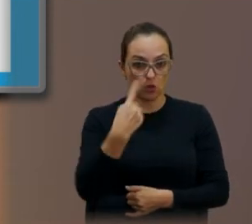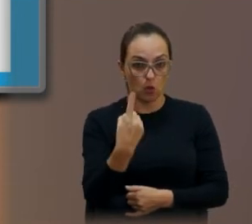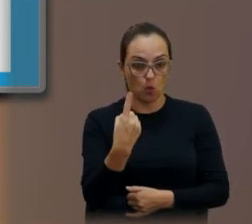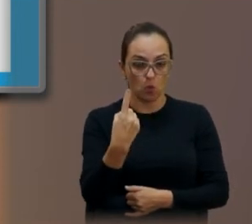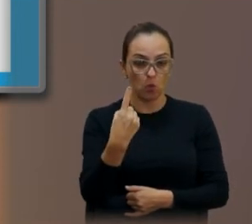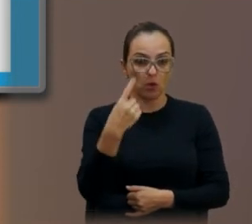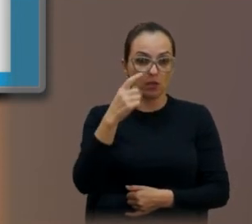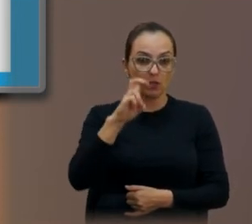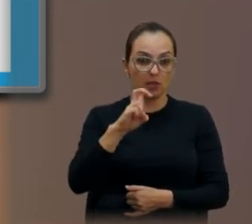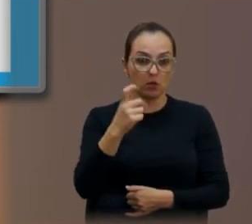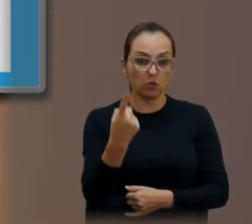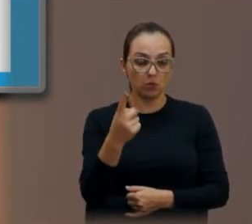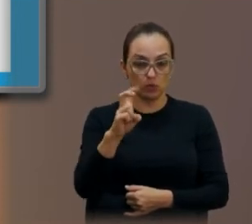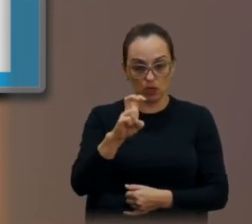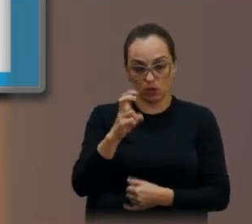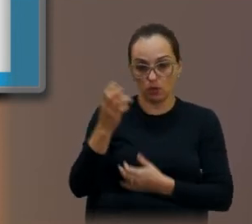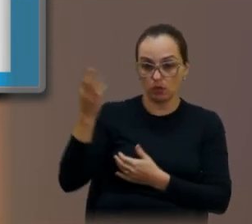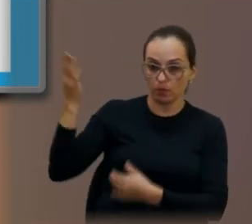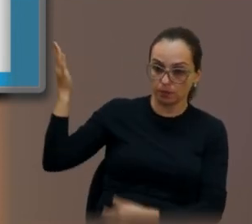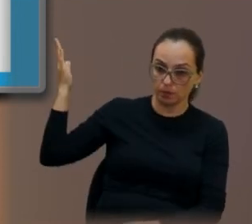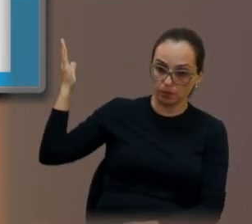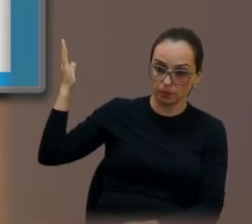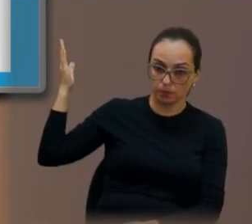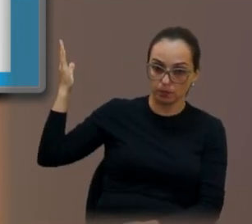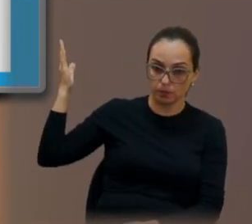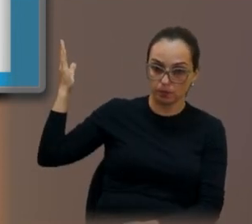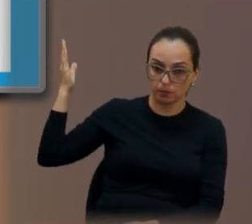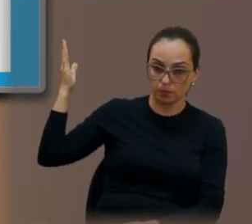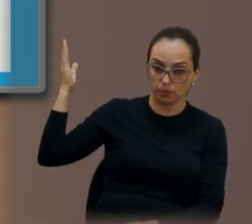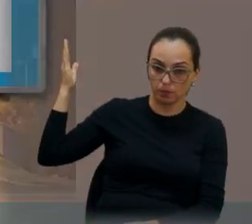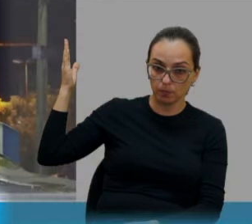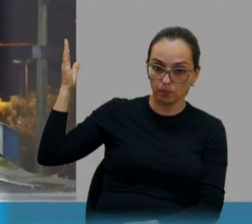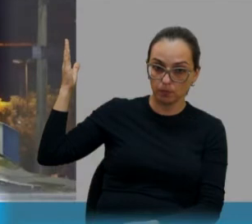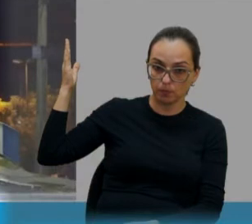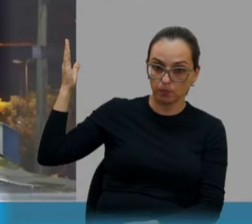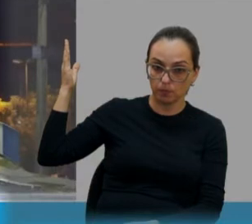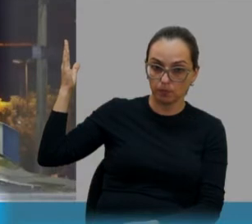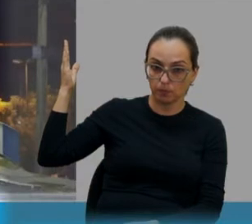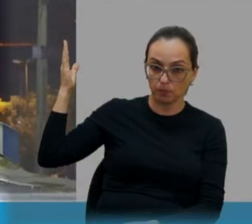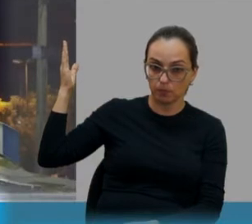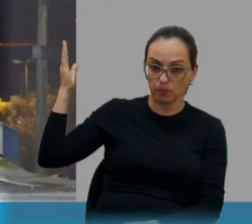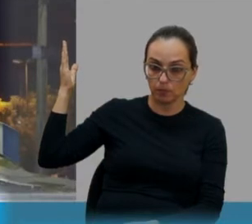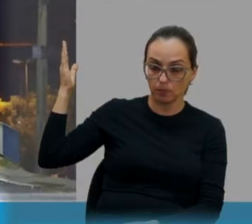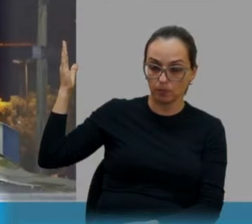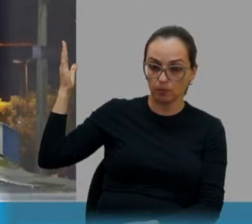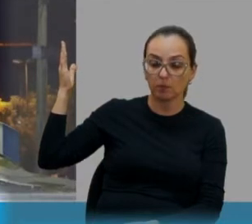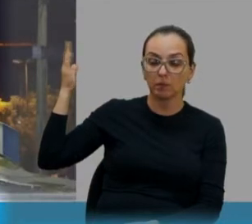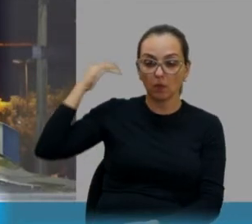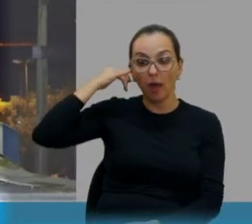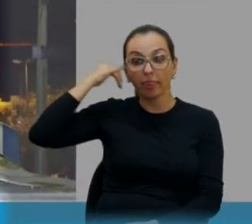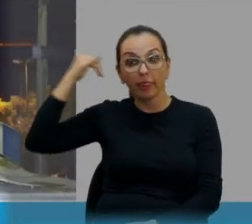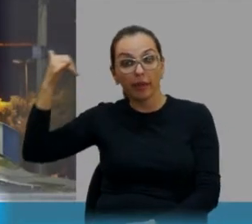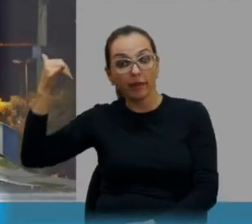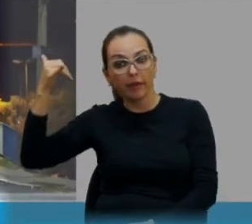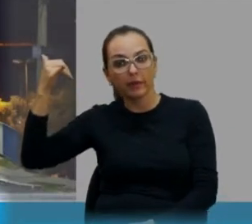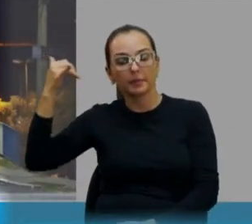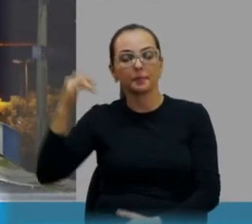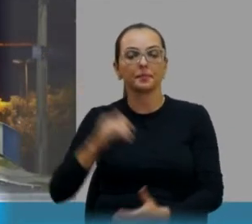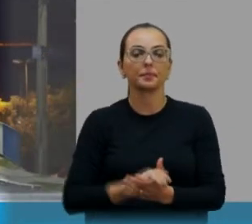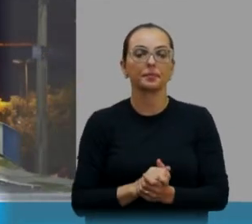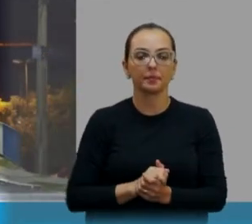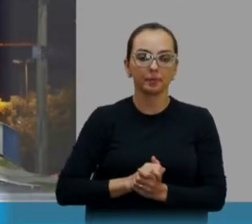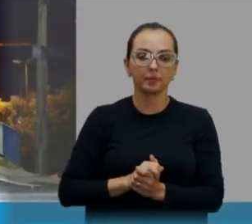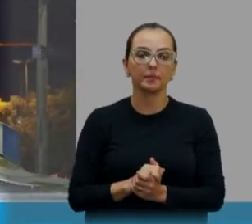770-1515, das nove às quinze horas. E ontem